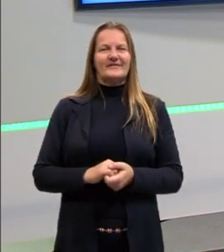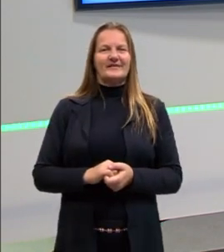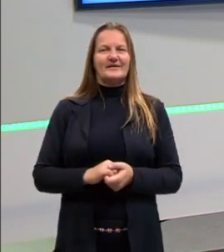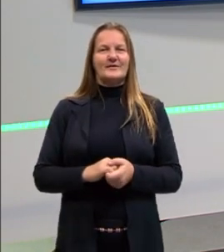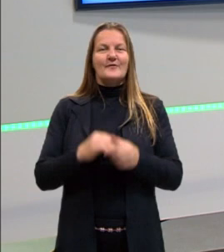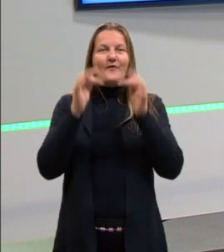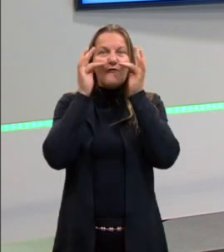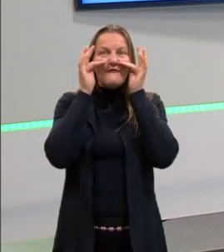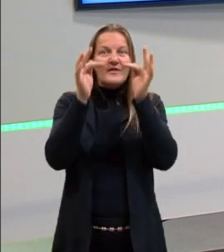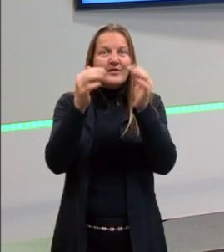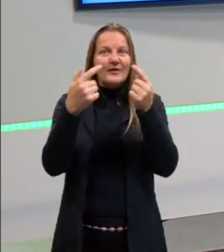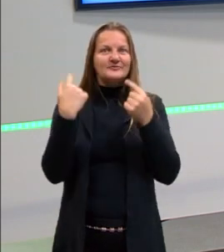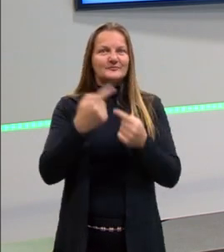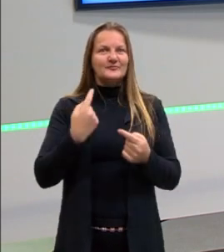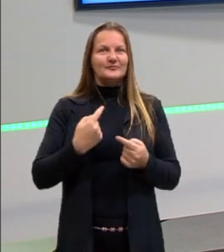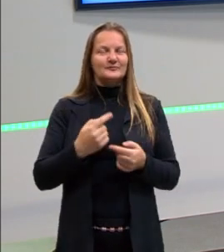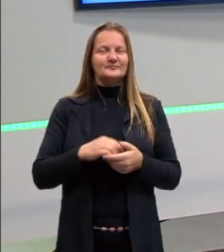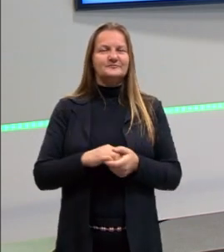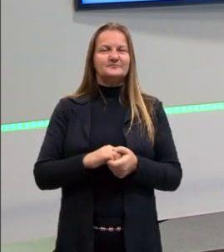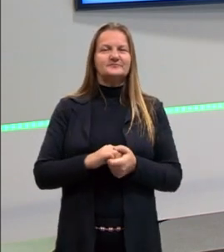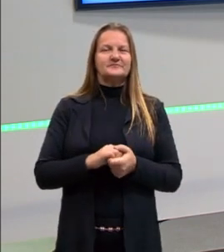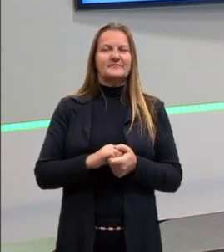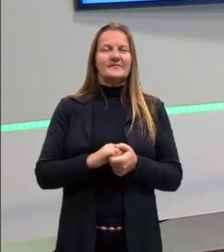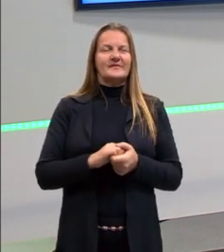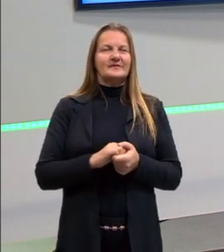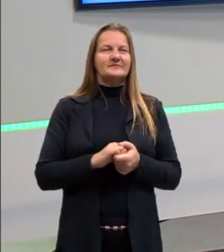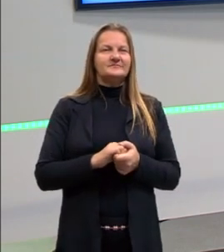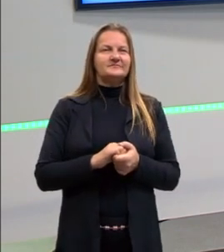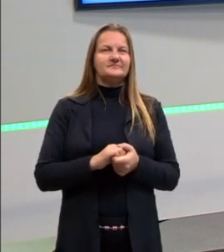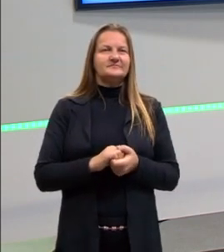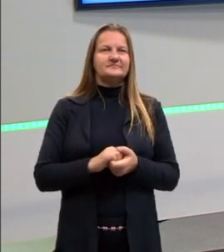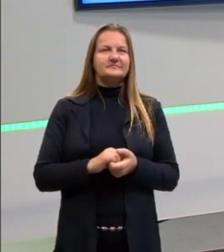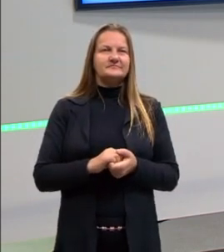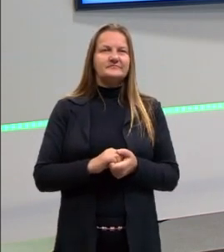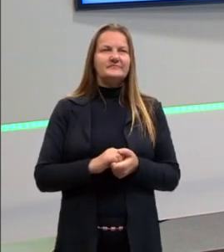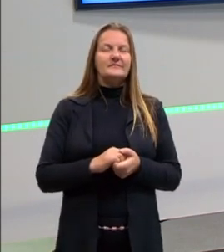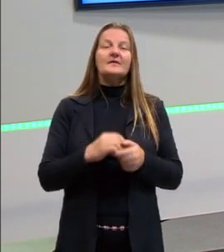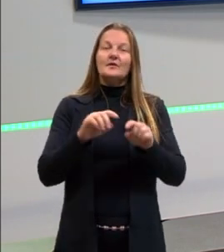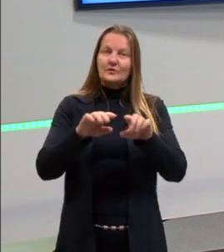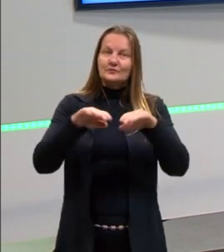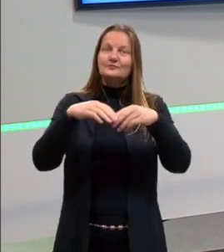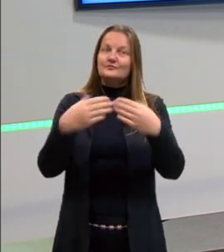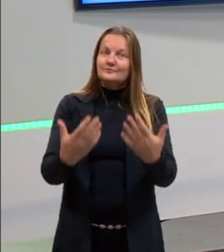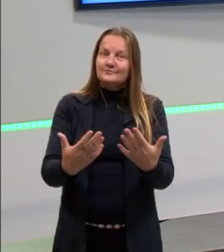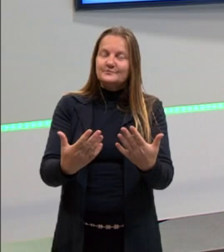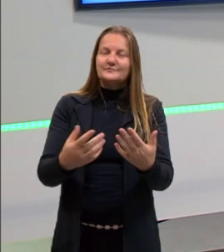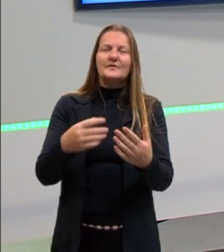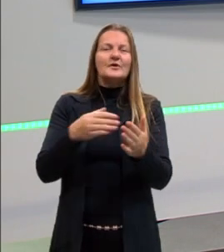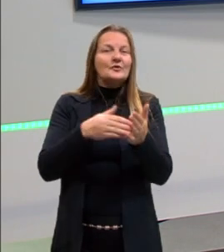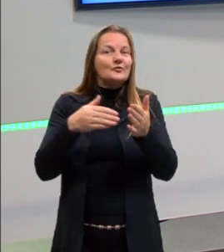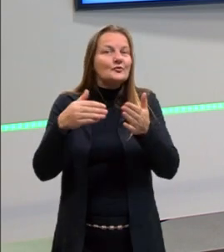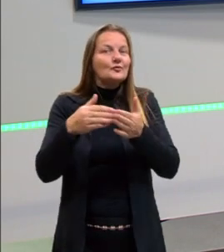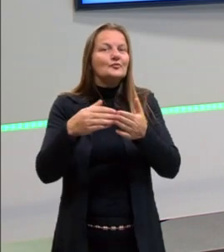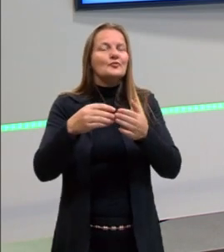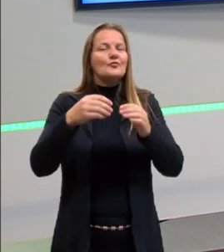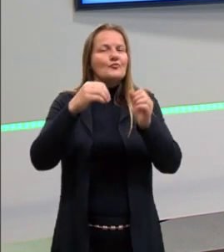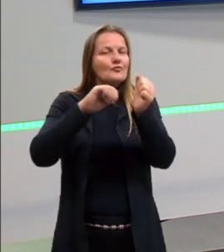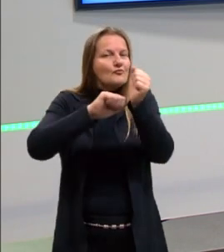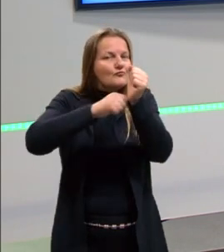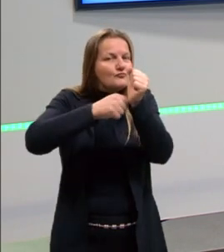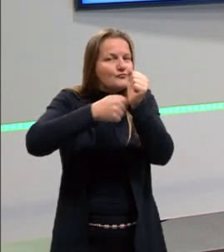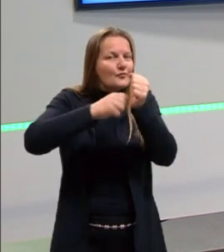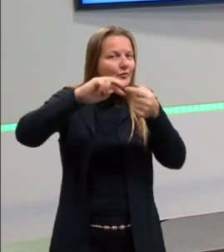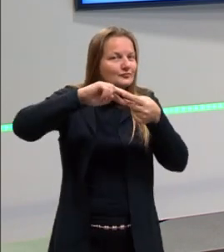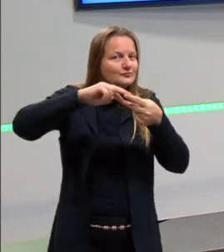a parte que a gente vê que é a cor dos olhos, esses exemplos que eu falei. Então, tudo isso é através de códigos,